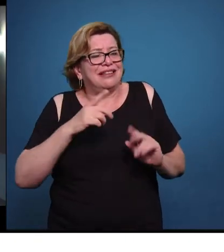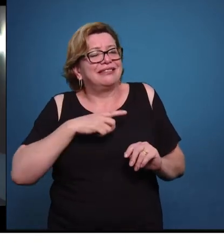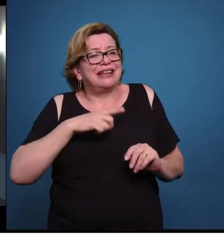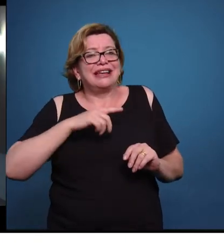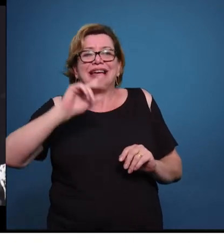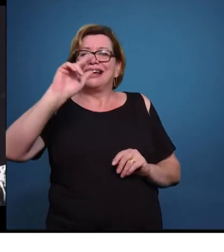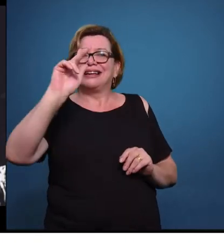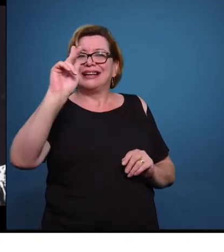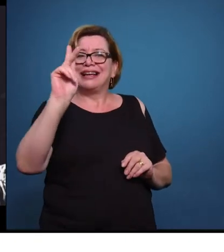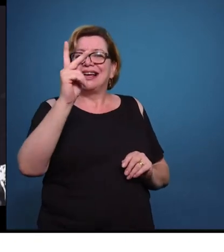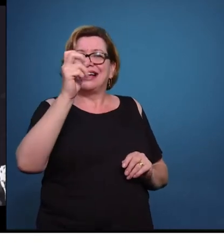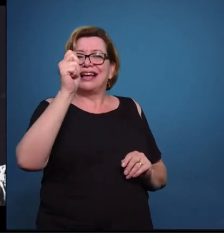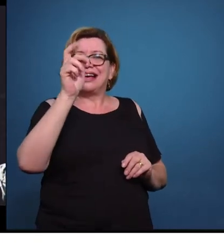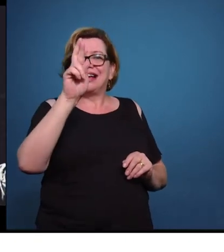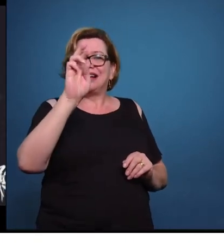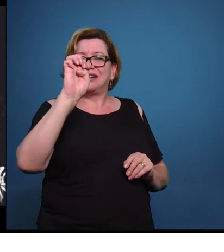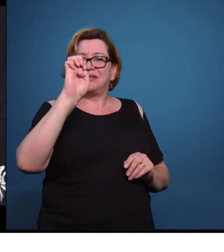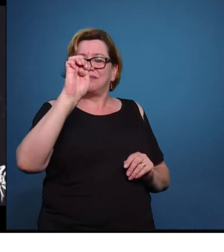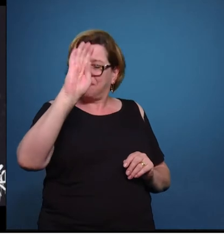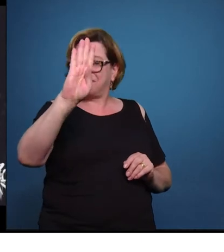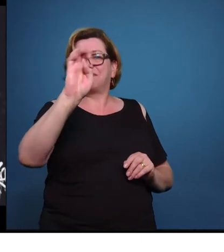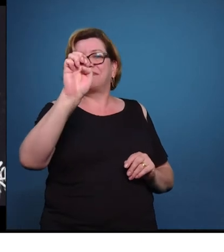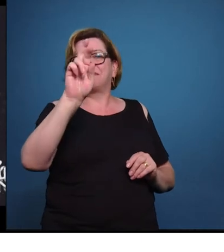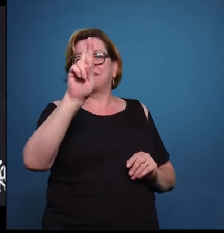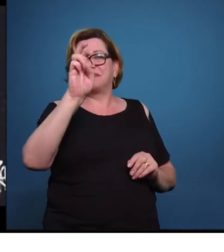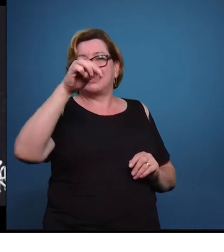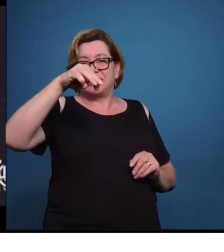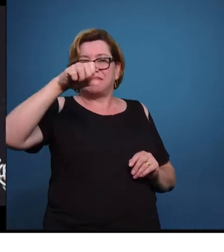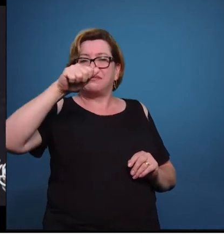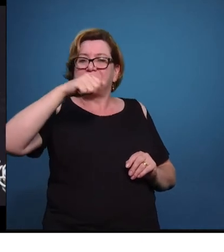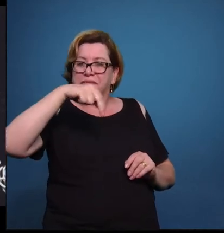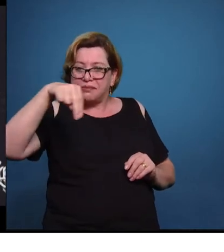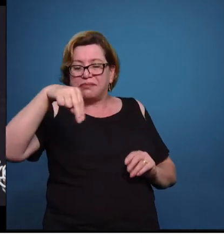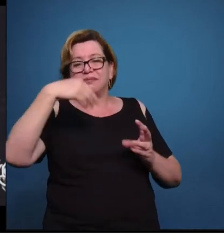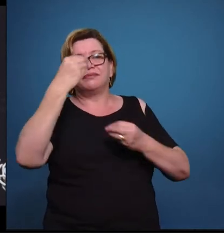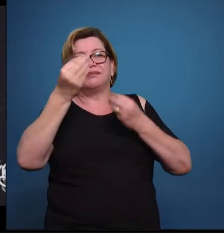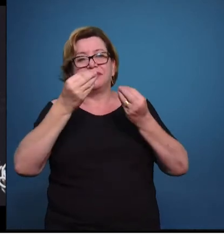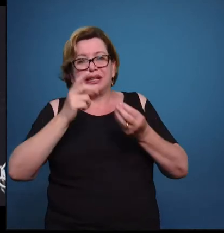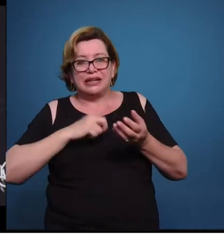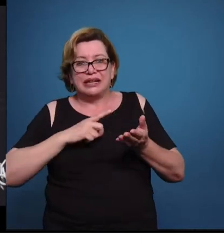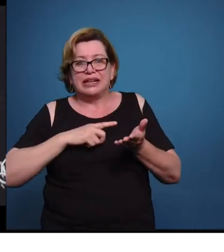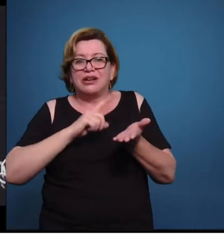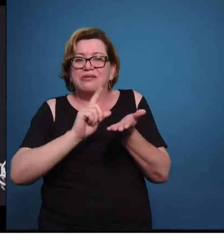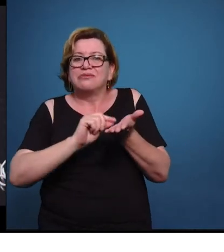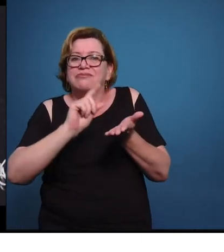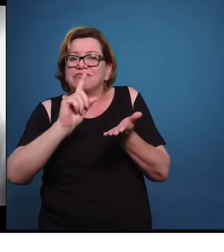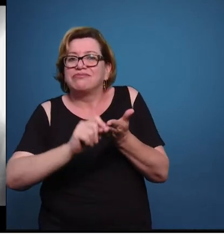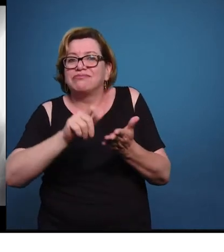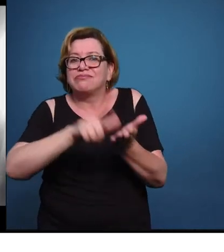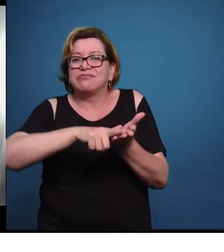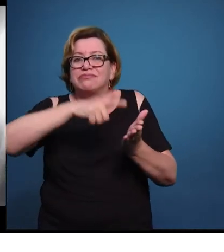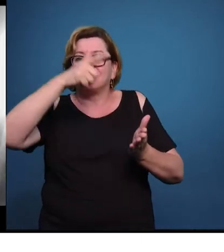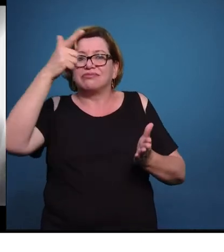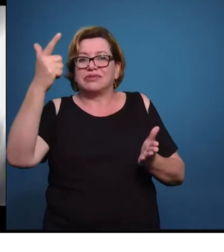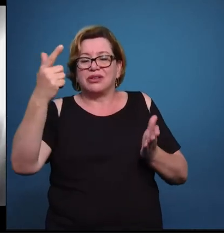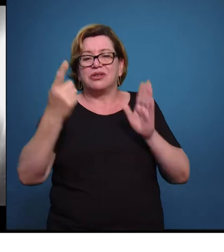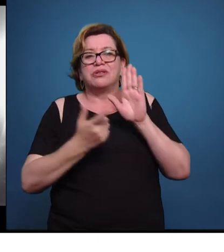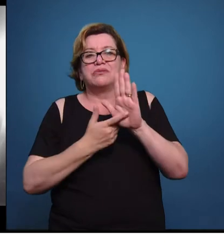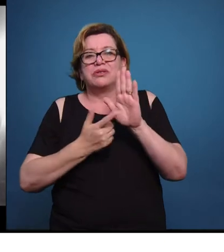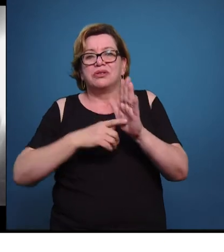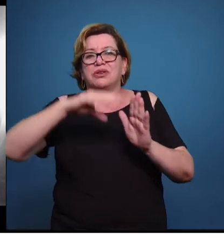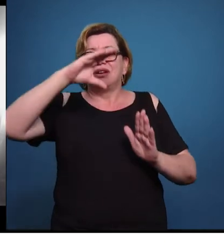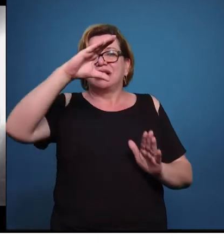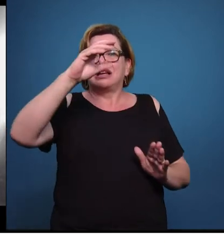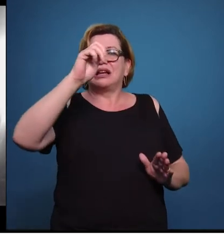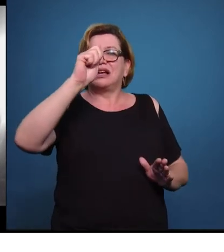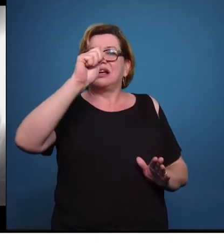atrás, publicou simultaneamente em vários jornais do mundo um pequeno artigo, e ele escolheu o jornal para publicar, chamado Caos na Esfera